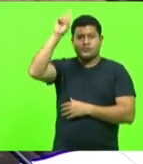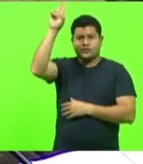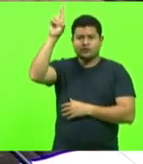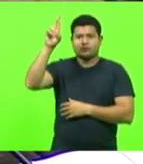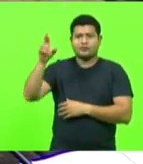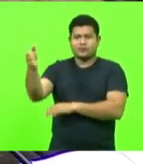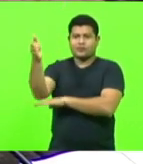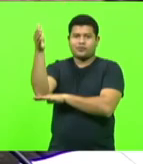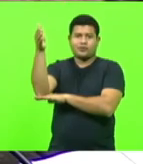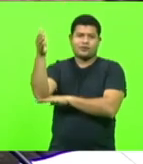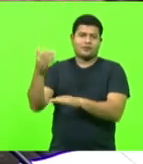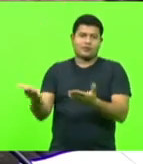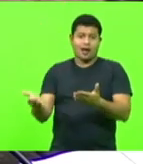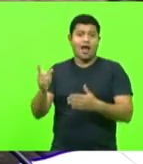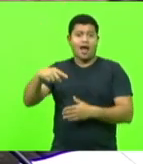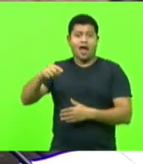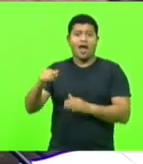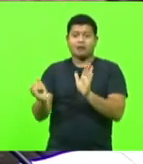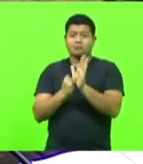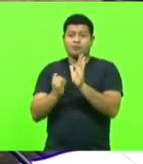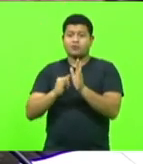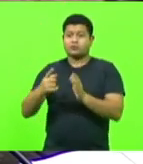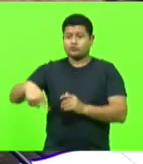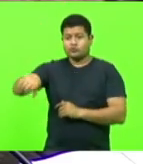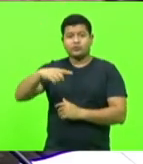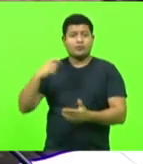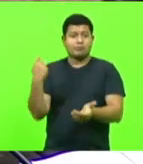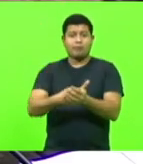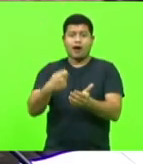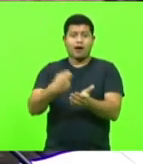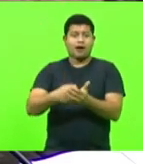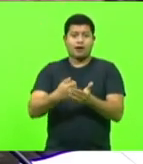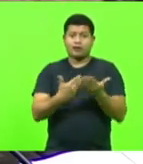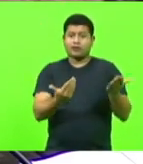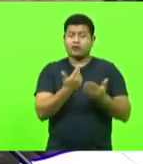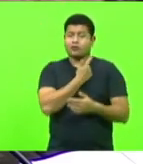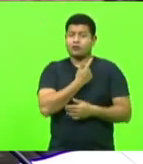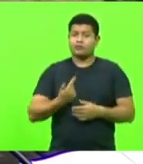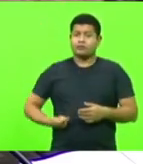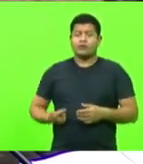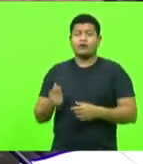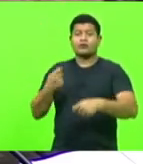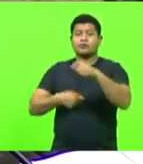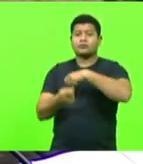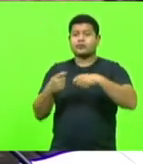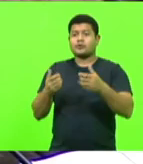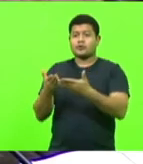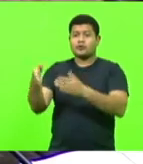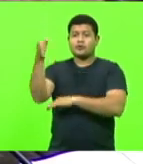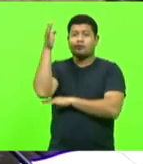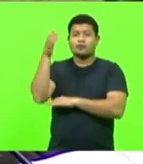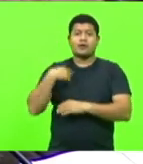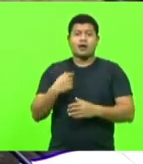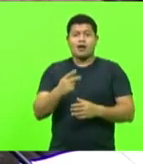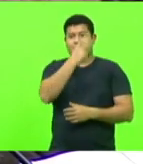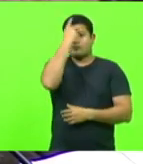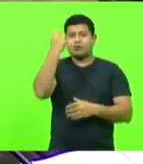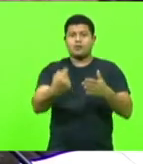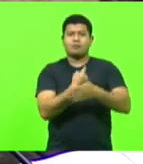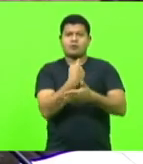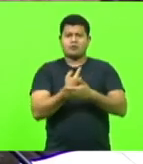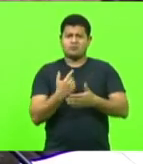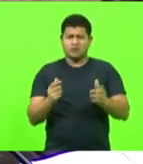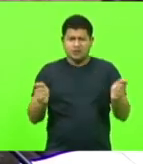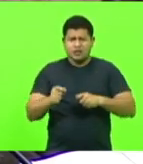É para isso que o pagador de impostos catarinense paga imposto, para o governo administrar hotel. Aí as pessoas me perguntam, mas tem solução para